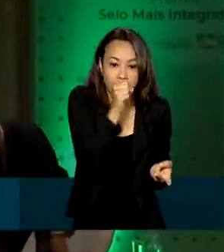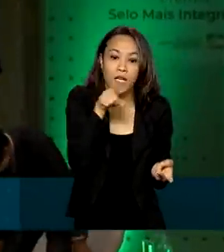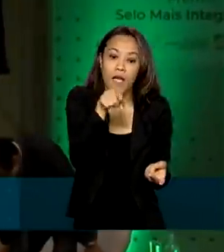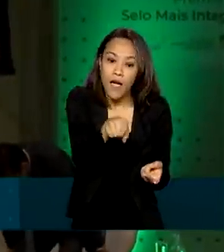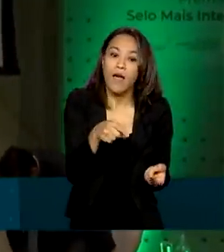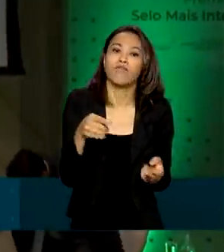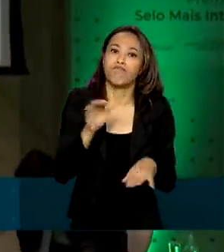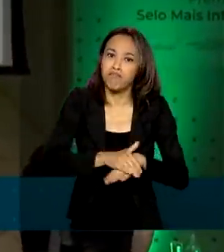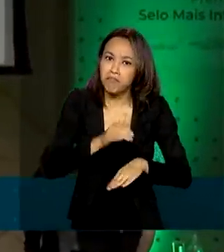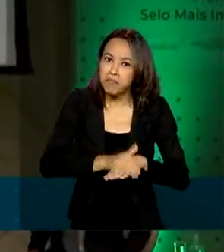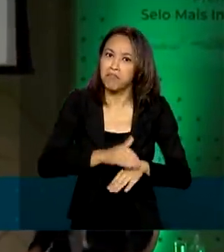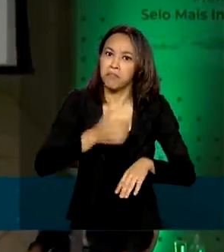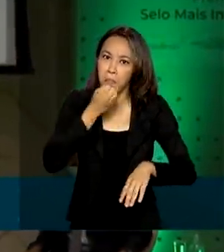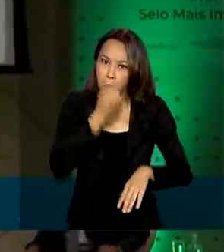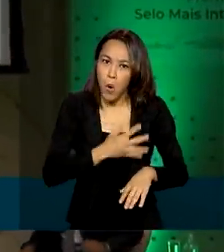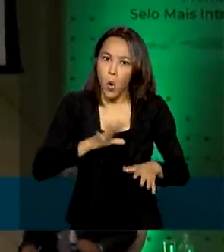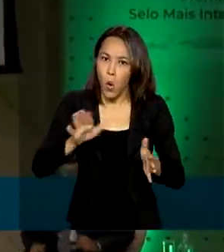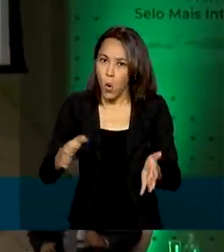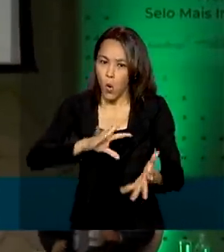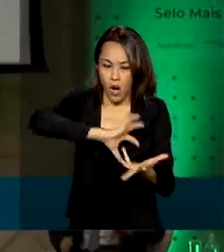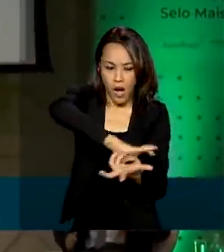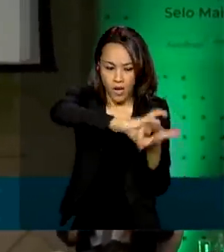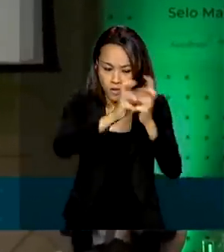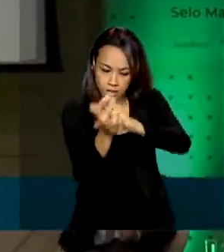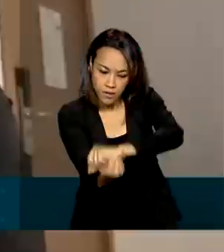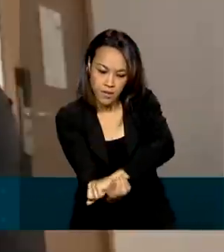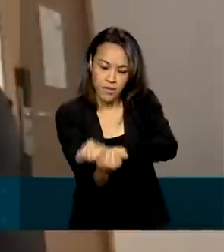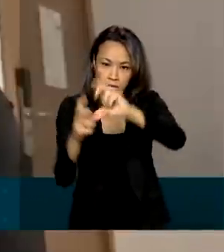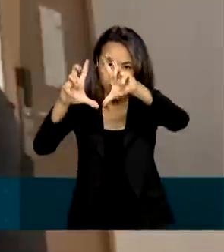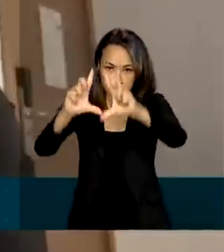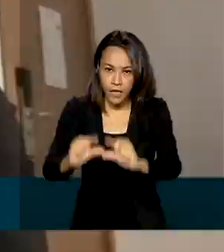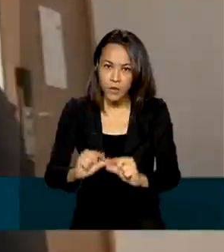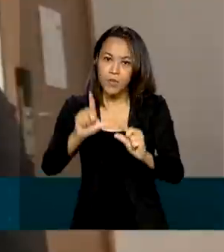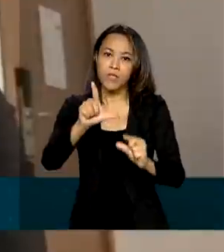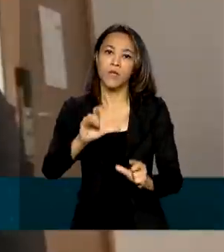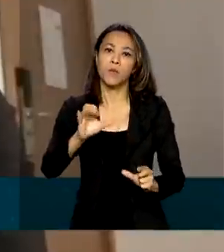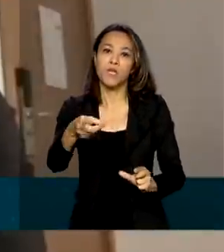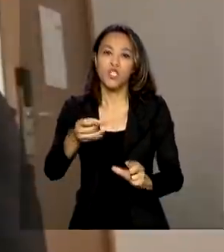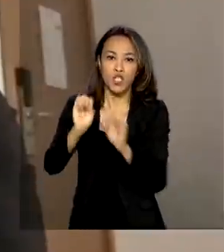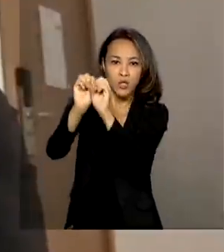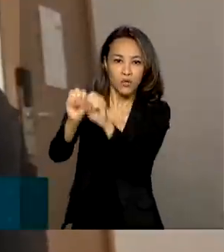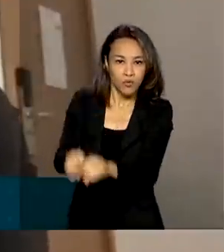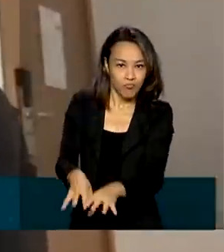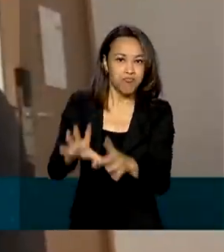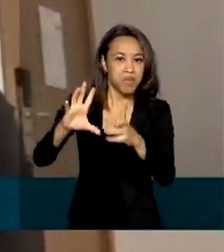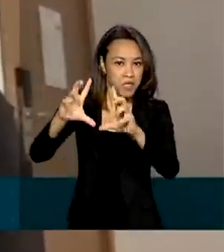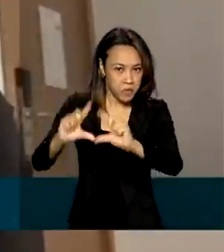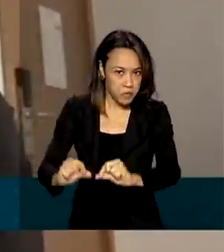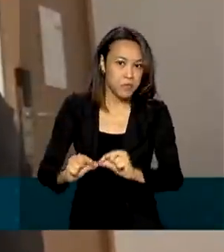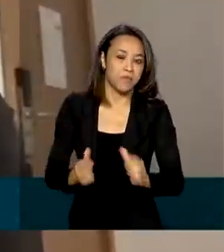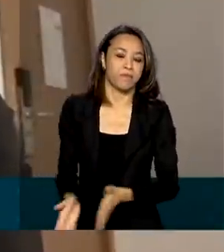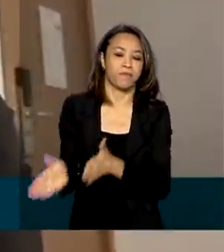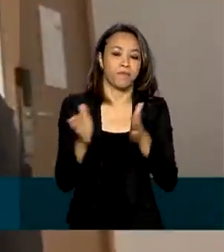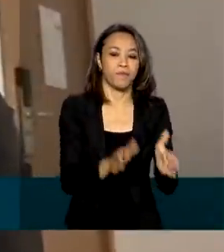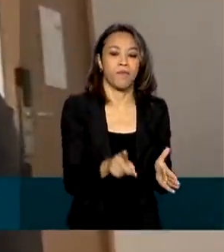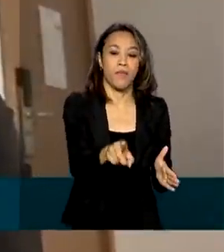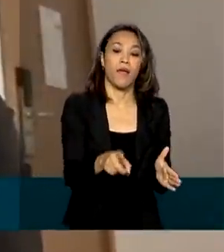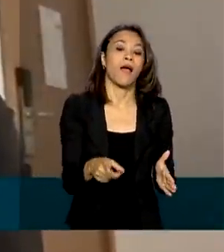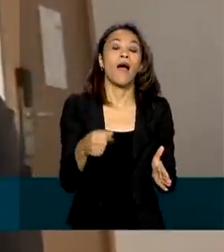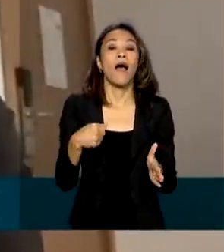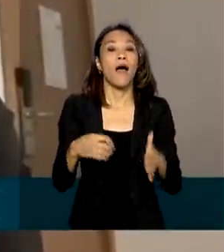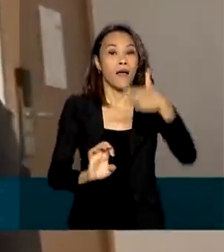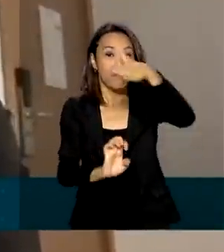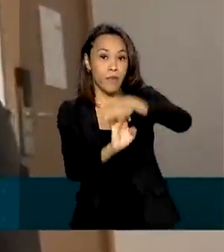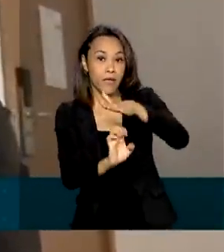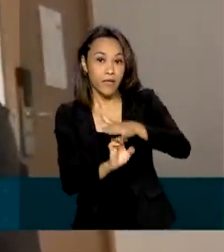iniciativas de reciclagem e redução do lixo. A empresa buscou patrocinar cooperativas que